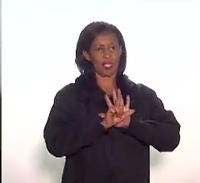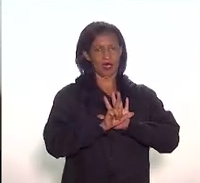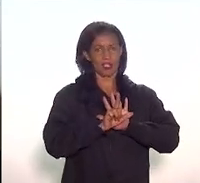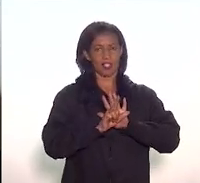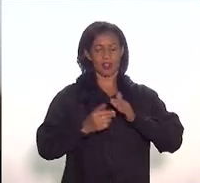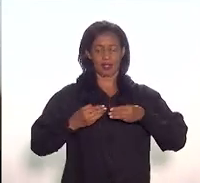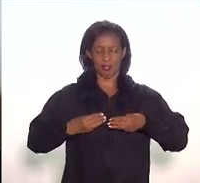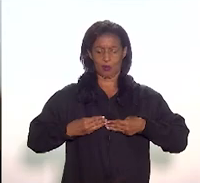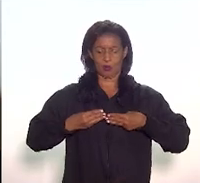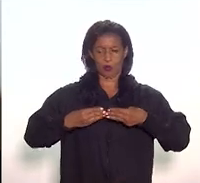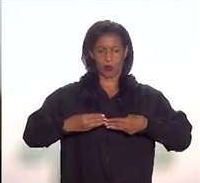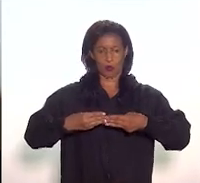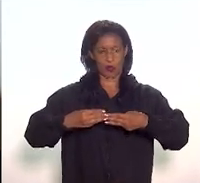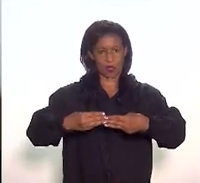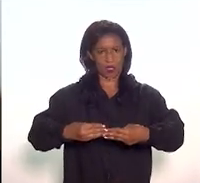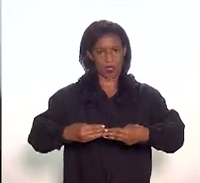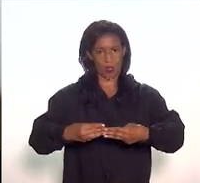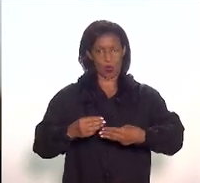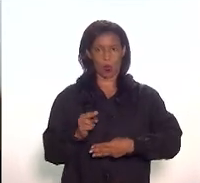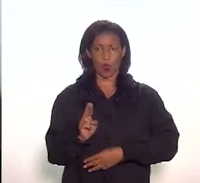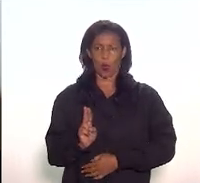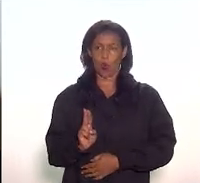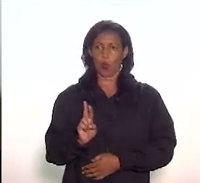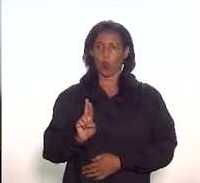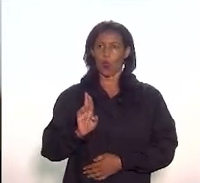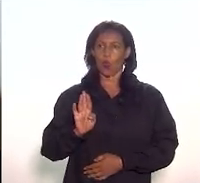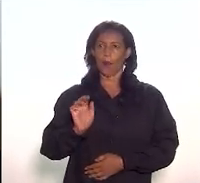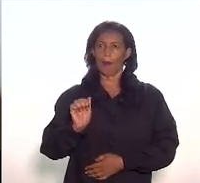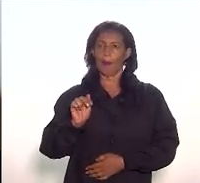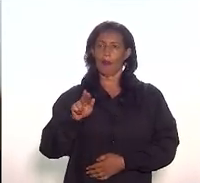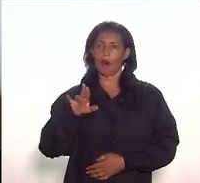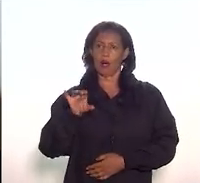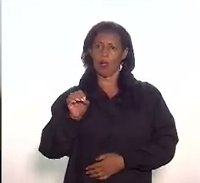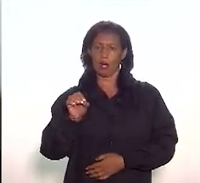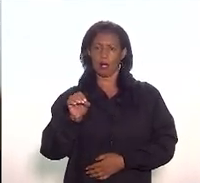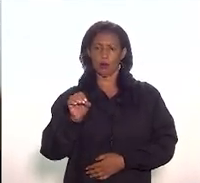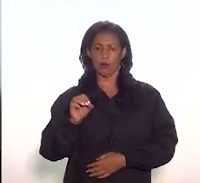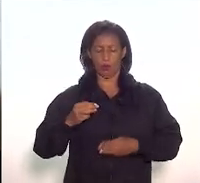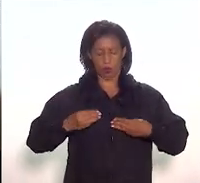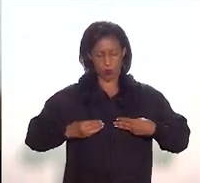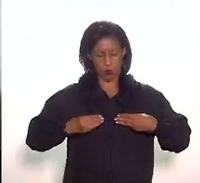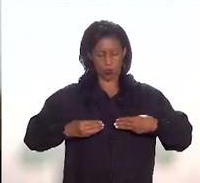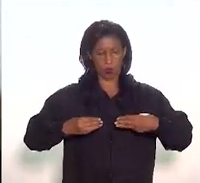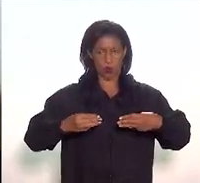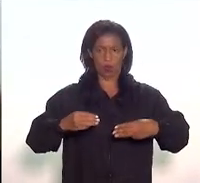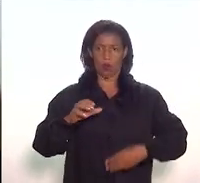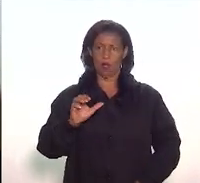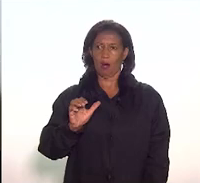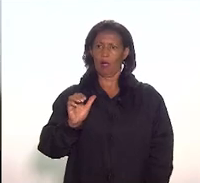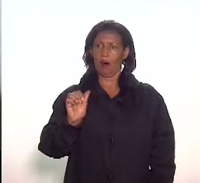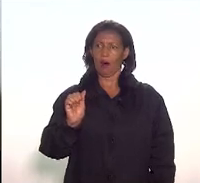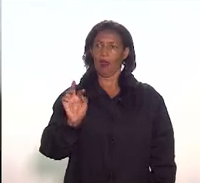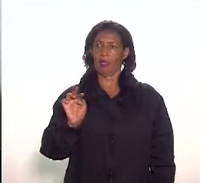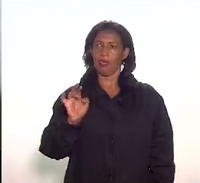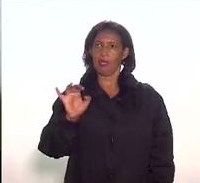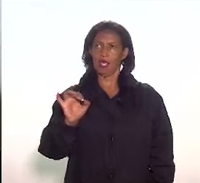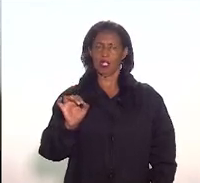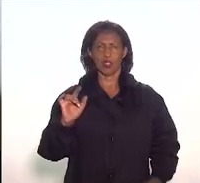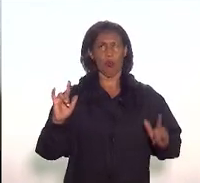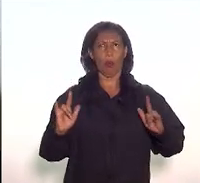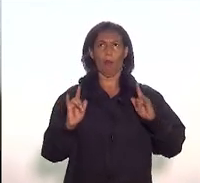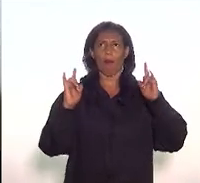Urbano, o Museu do Catete, tendo como referência o Palácio do Catete,